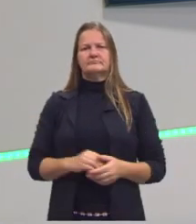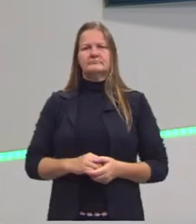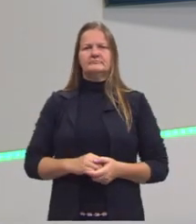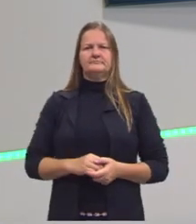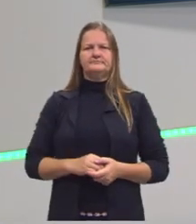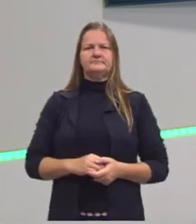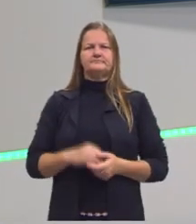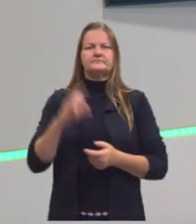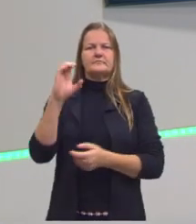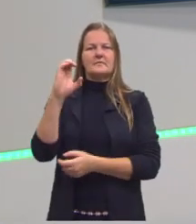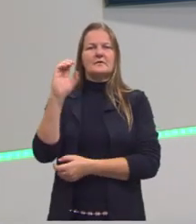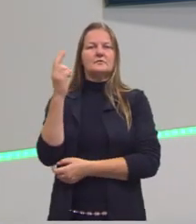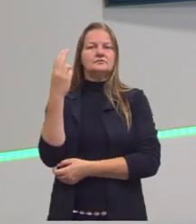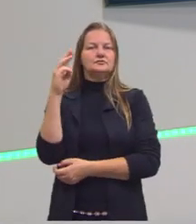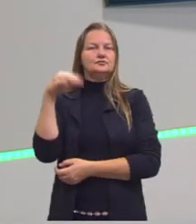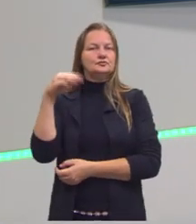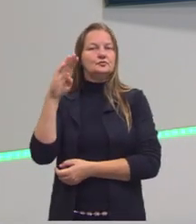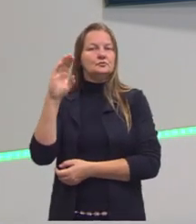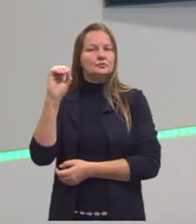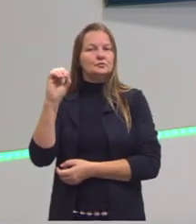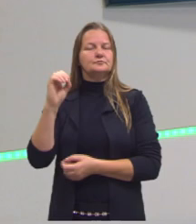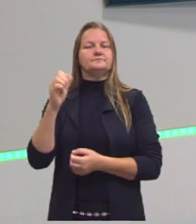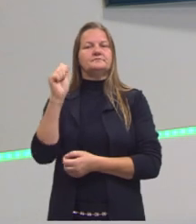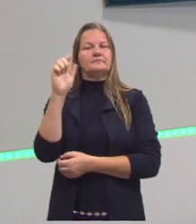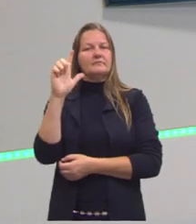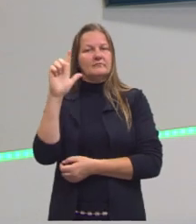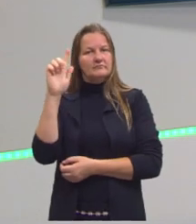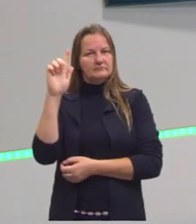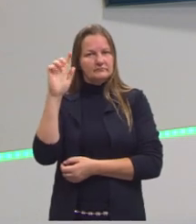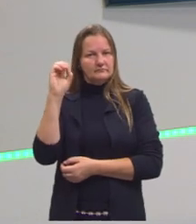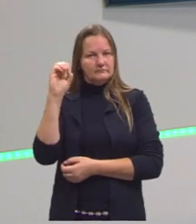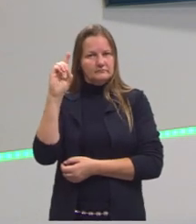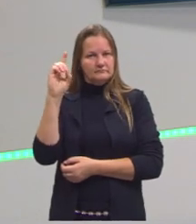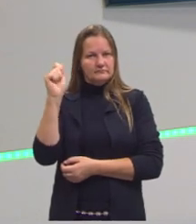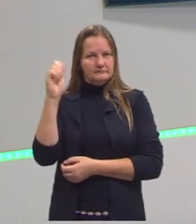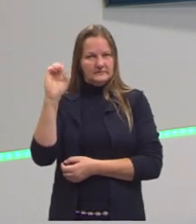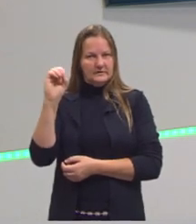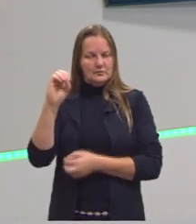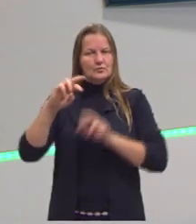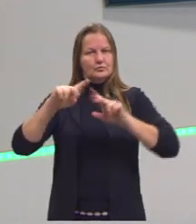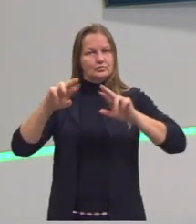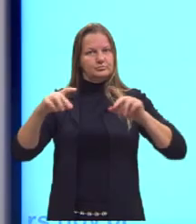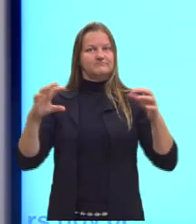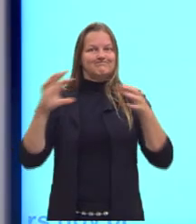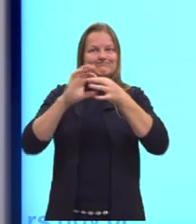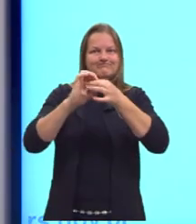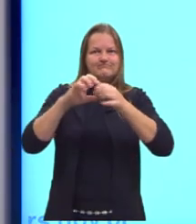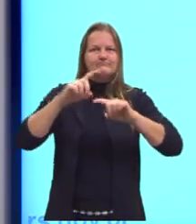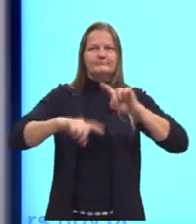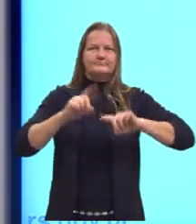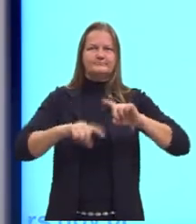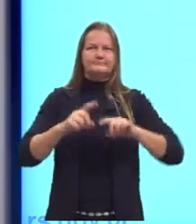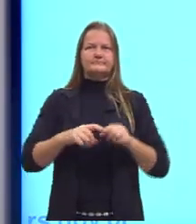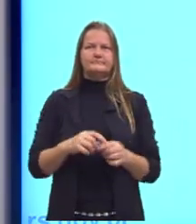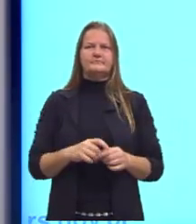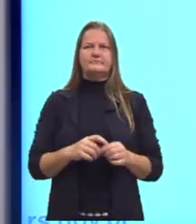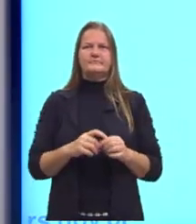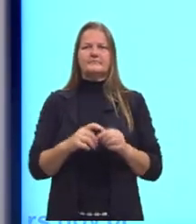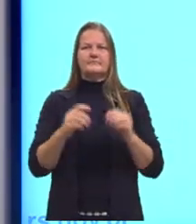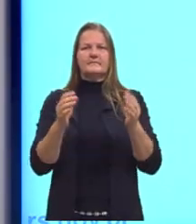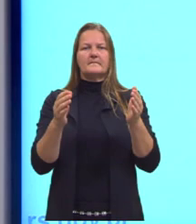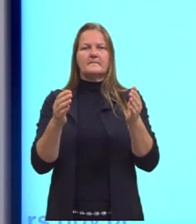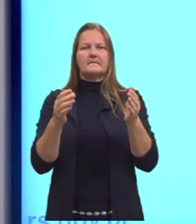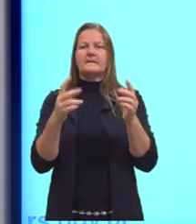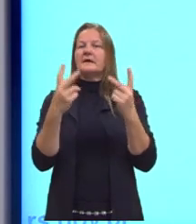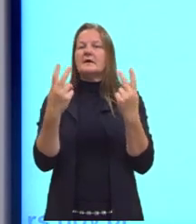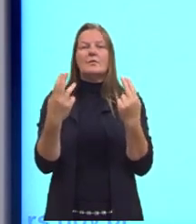falou ali do chumbo, do algodão. Então, a densidade está atrelada ao material. Então, aqui, por exemplo, a gente tem o